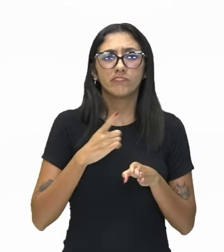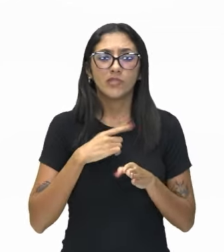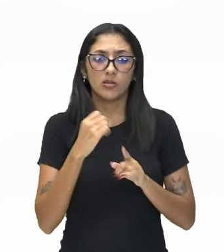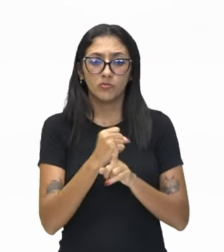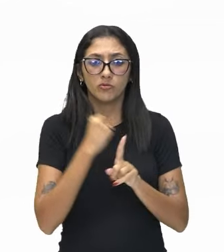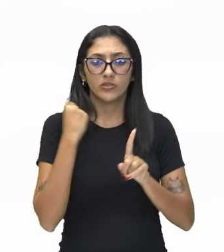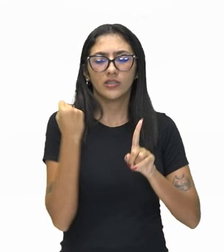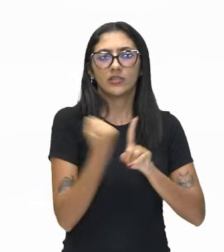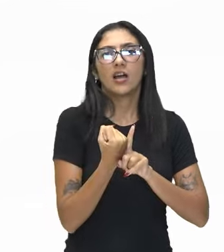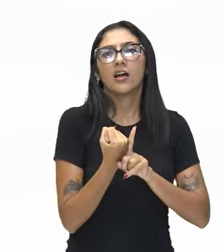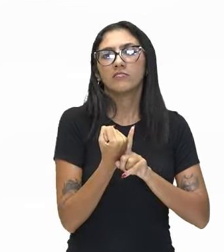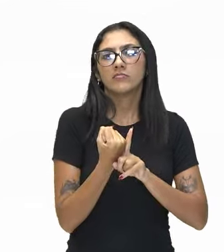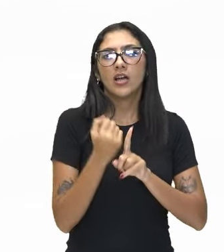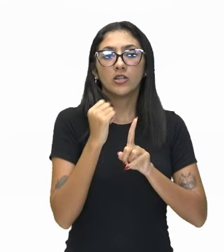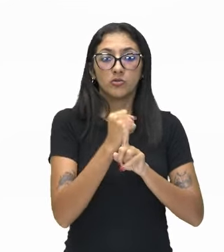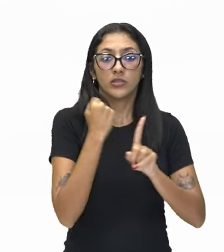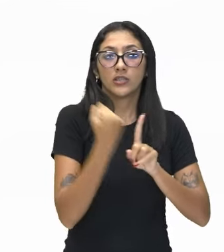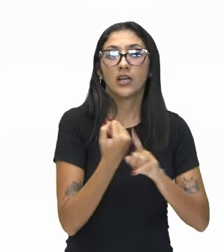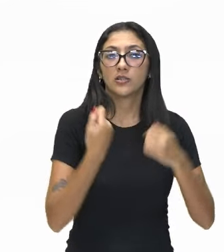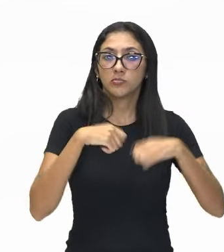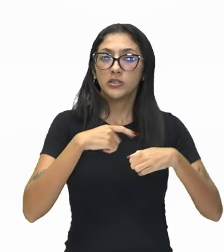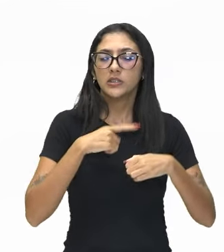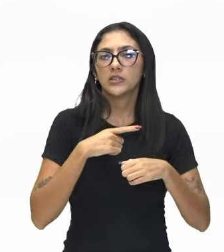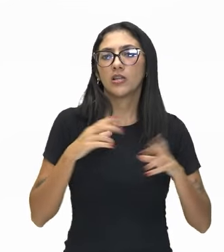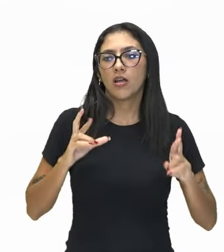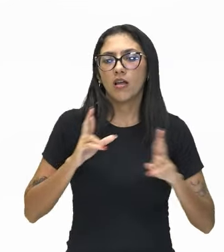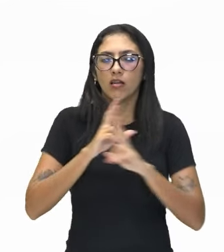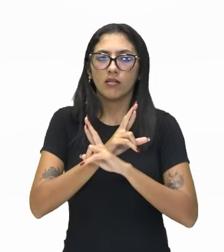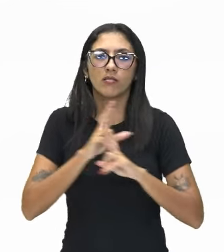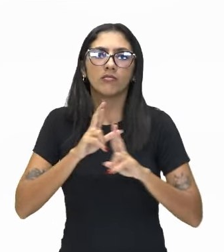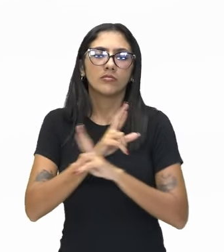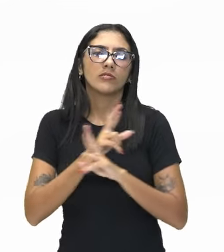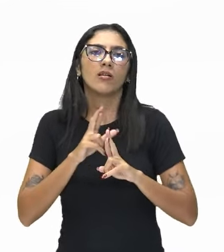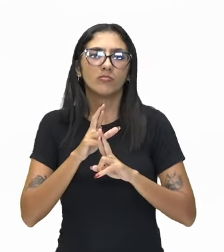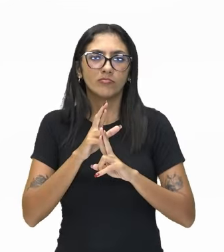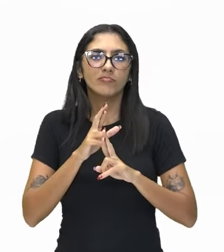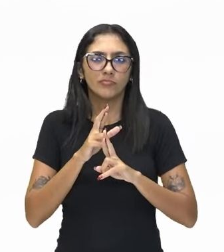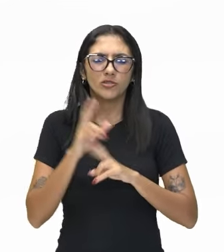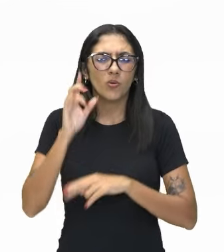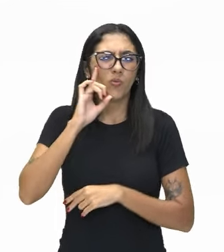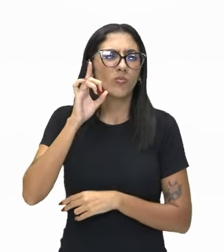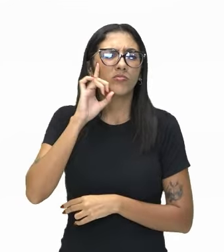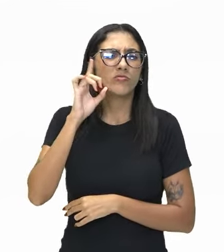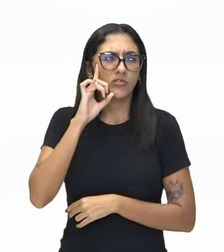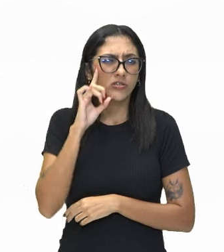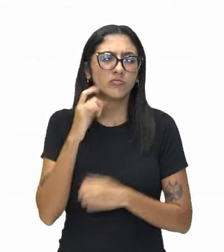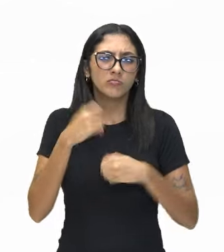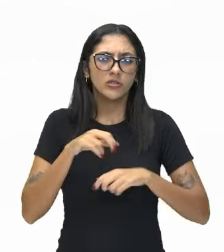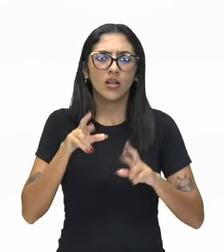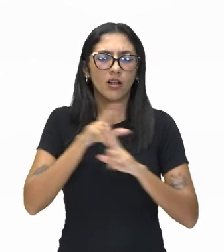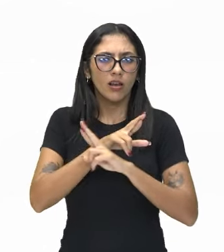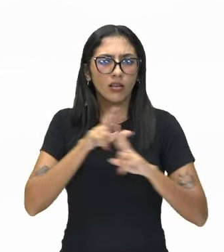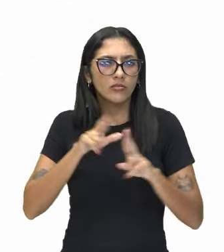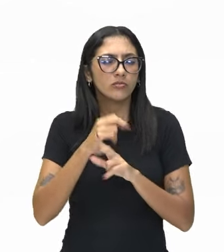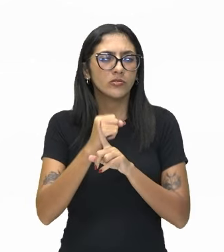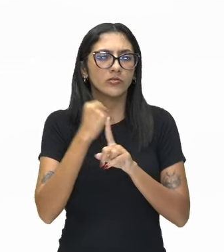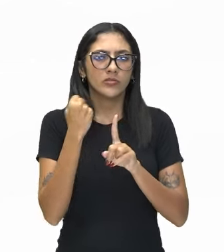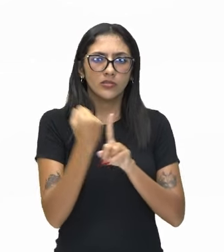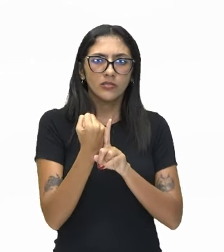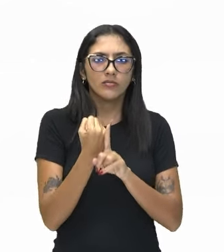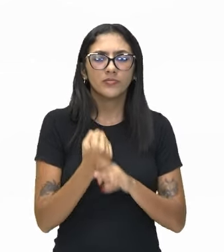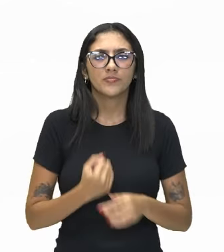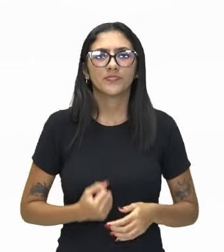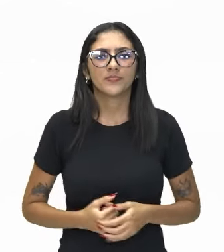e a sociedade nos explora, sim, do momento que a gente acorda ao momento que a gente vai dormir. Quando eu percebo tudo isso,